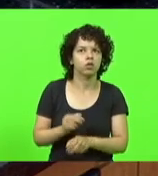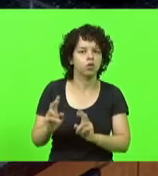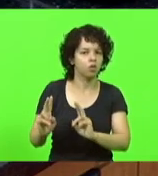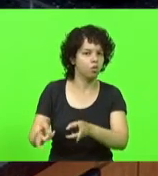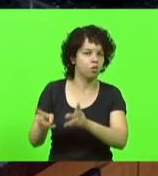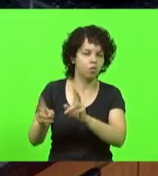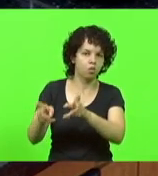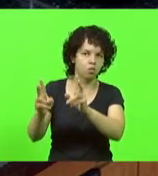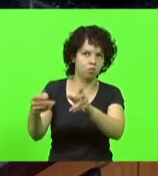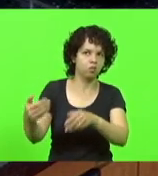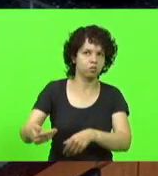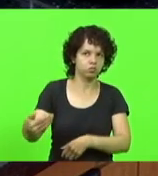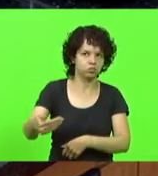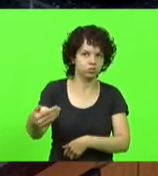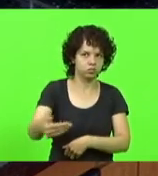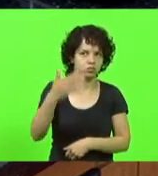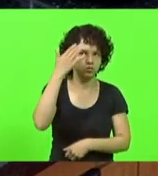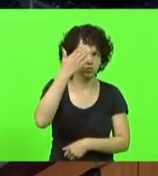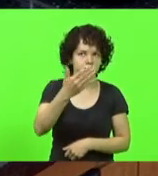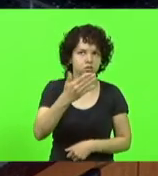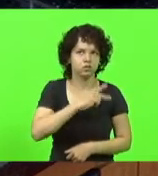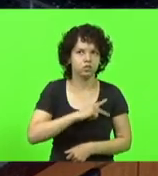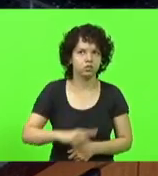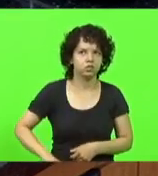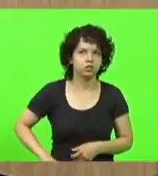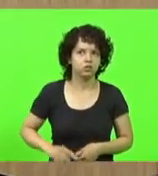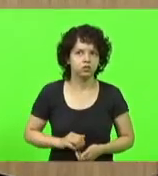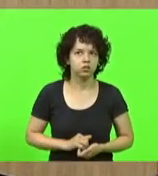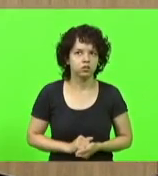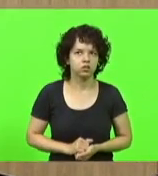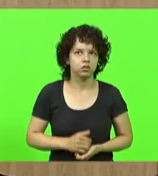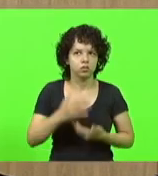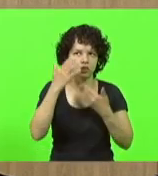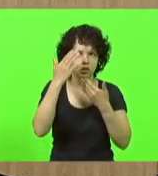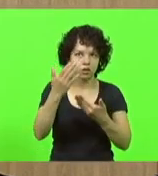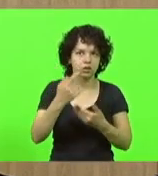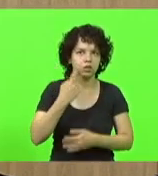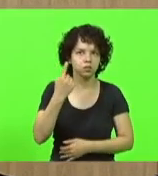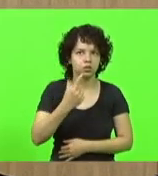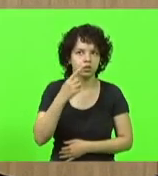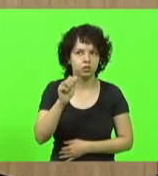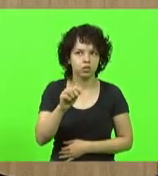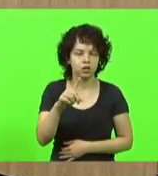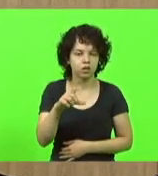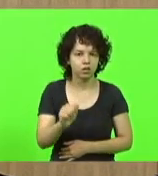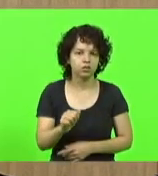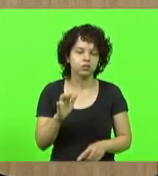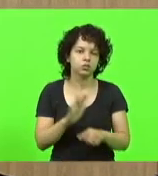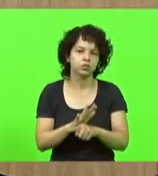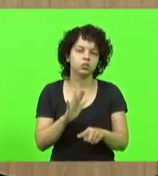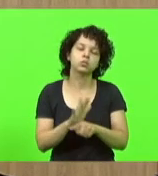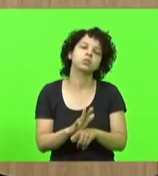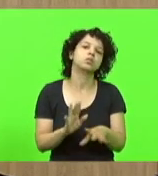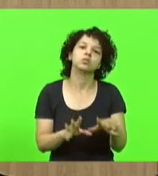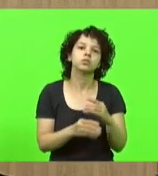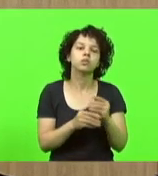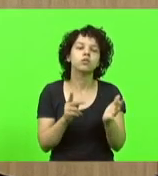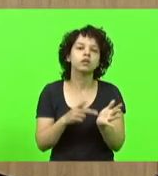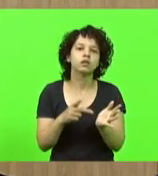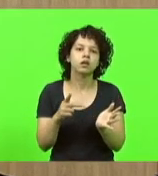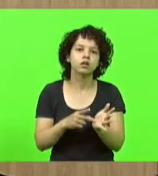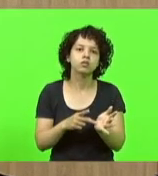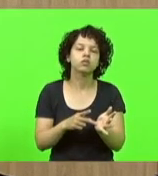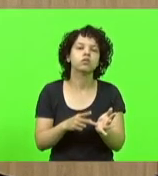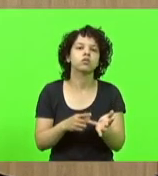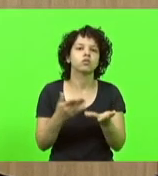a mesma coisa. Não é verdade? Obrigado, senhor presidente. Obrigado, deputada Ada, pela sua contribuição. De fato, endosso